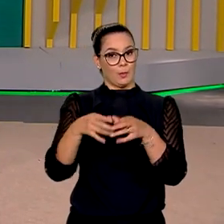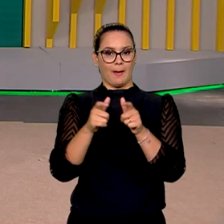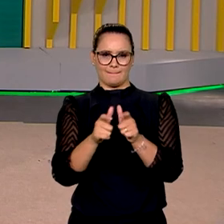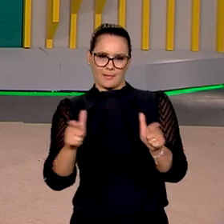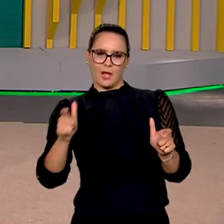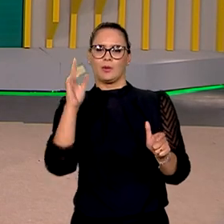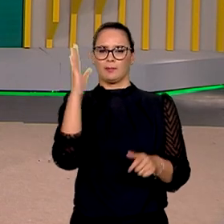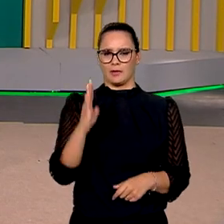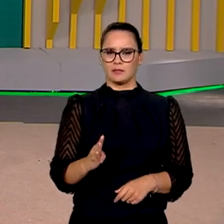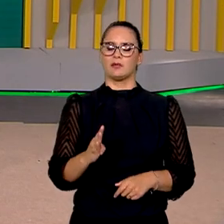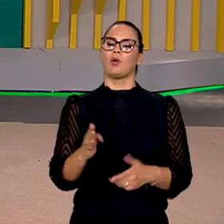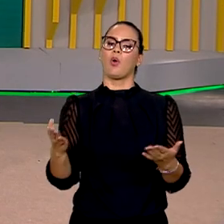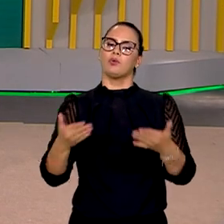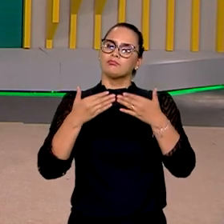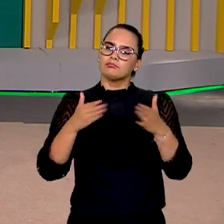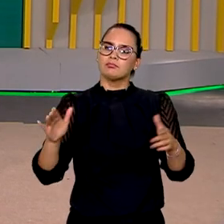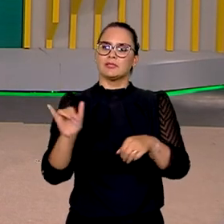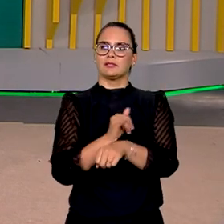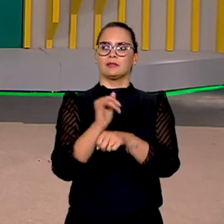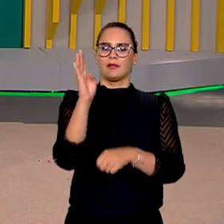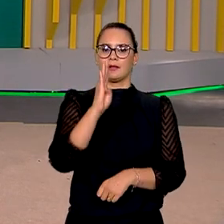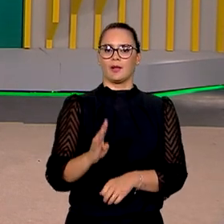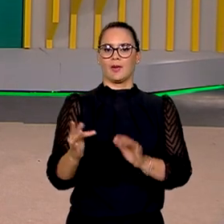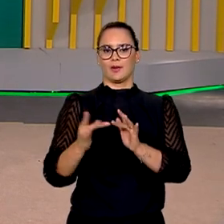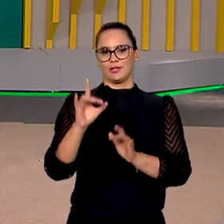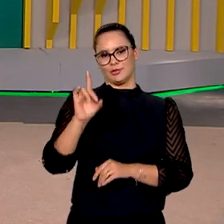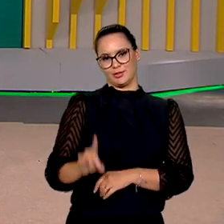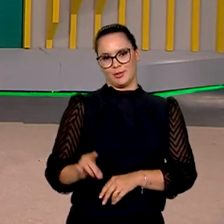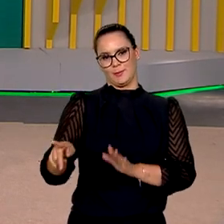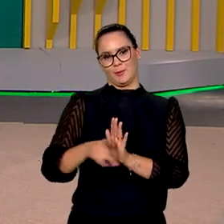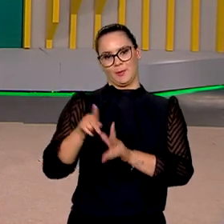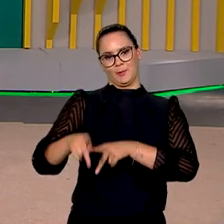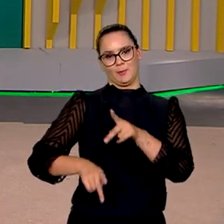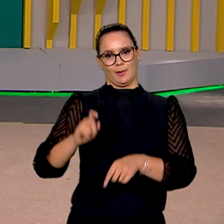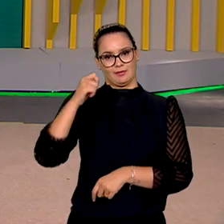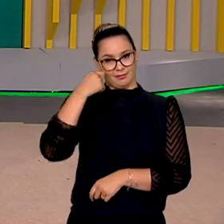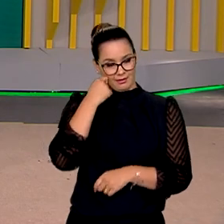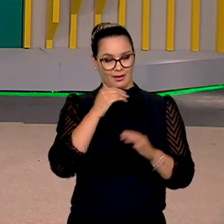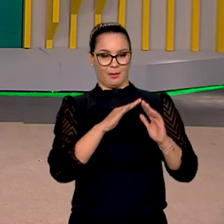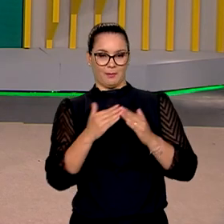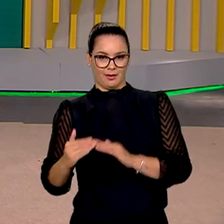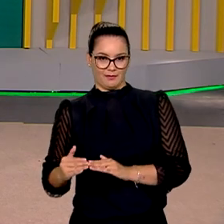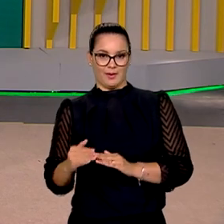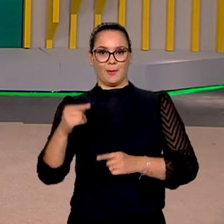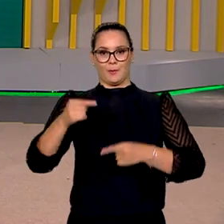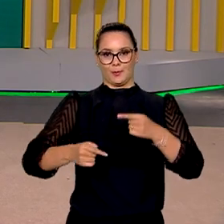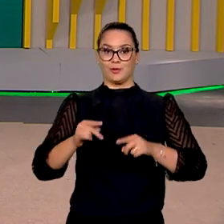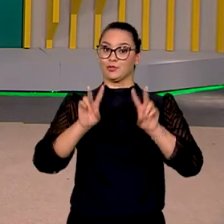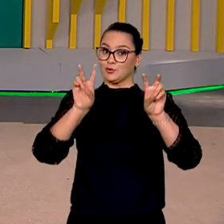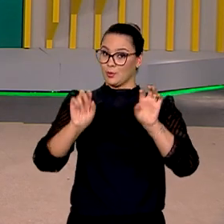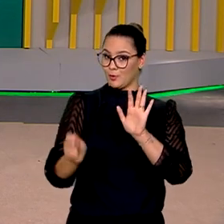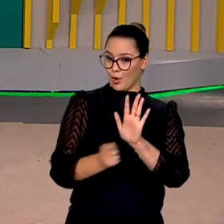maioria dos brasileiros, foi lançada a Estratégia Nacional de Acesso a Direitos para a População Negra e Periférica na política